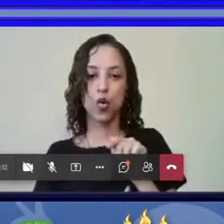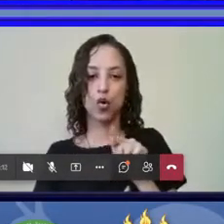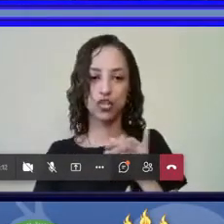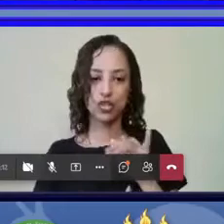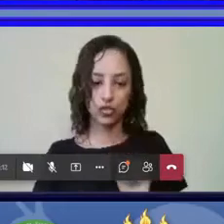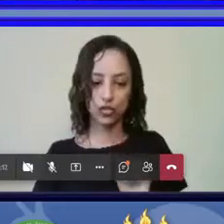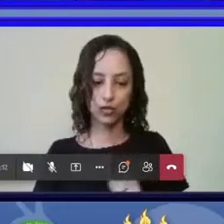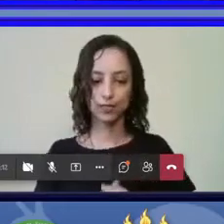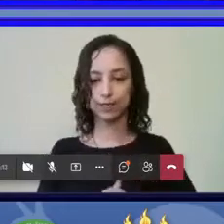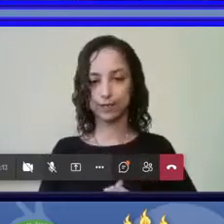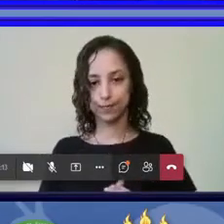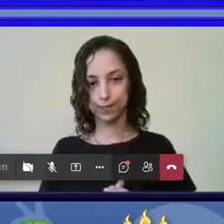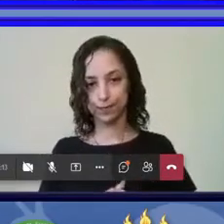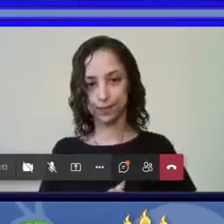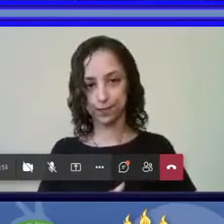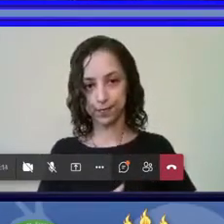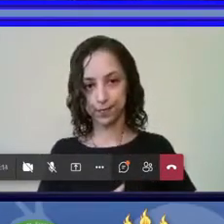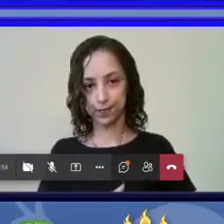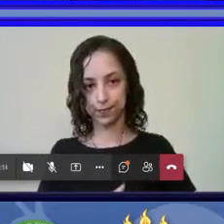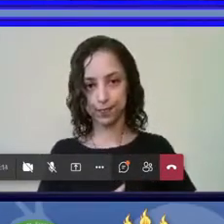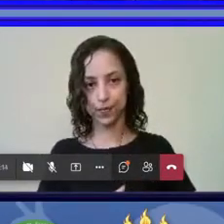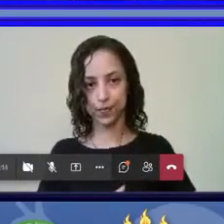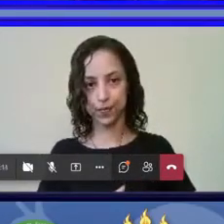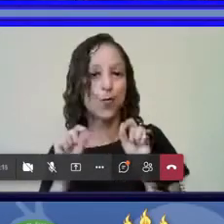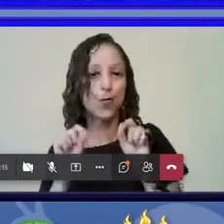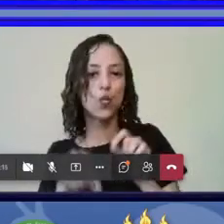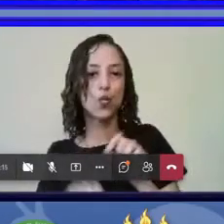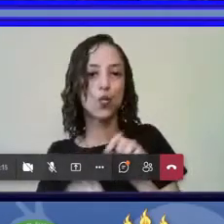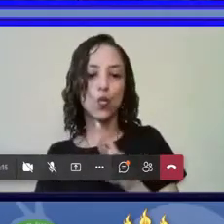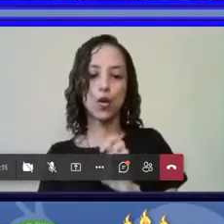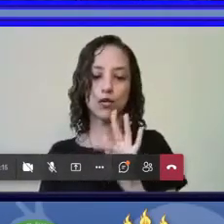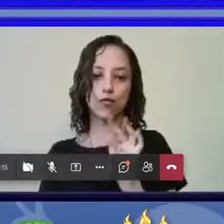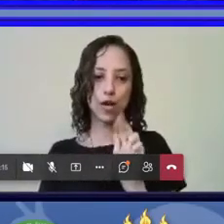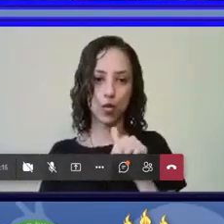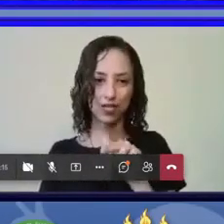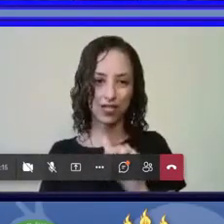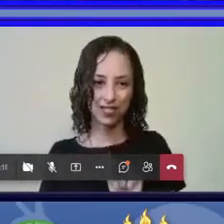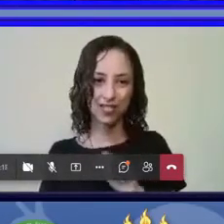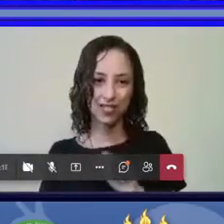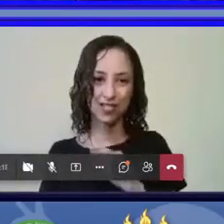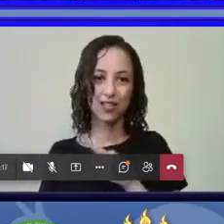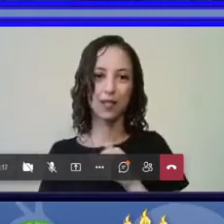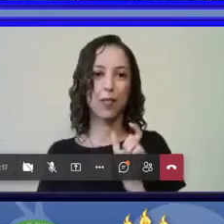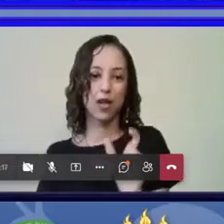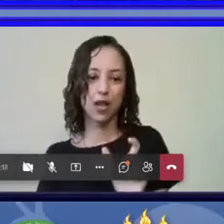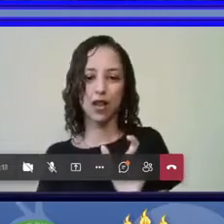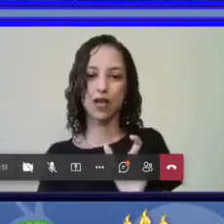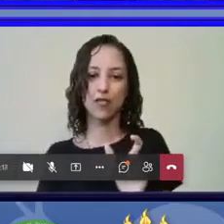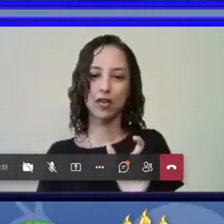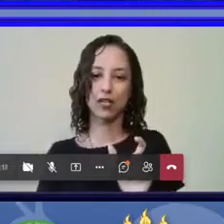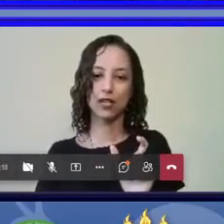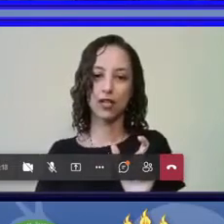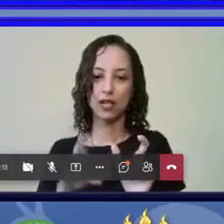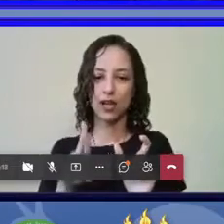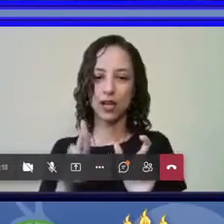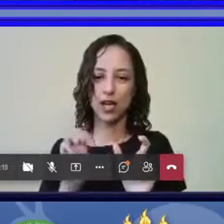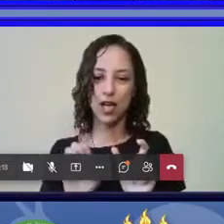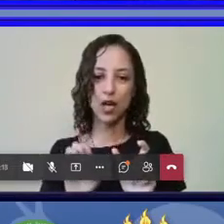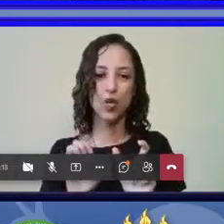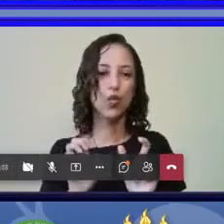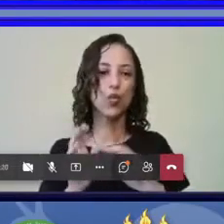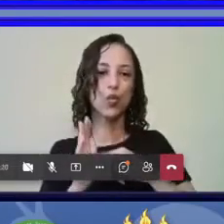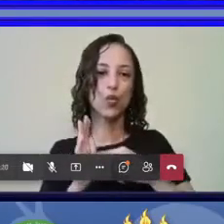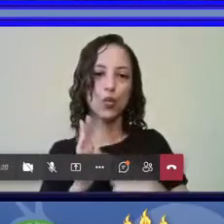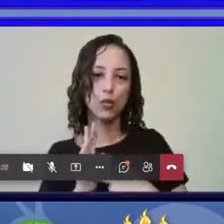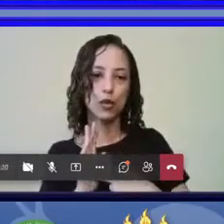Bom, o que é Refauna? Composto por uma palavra aqui, re, no sentido de